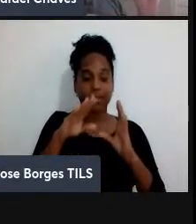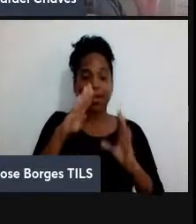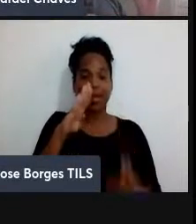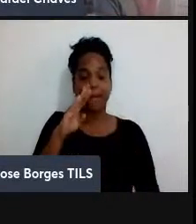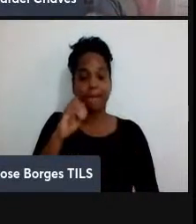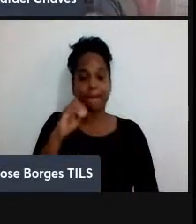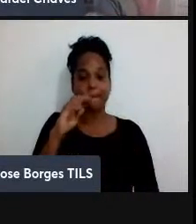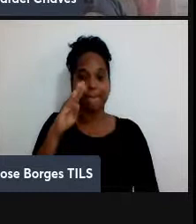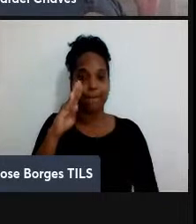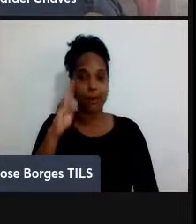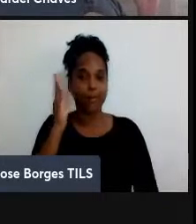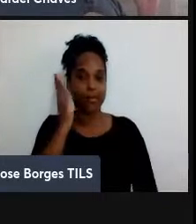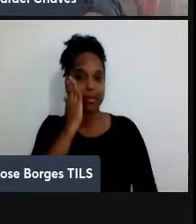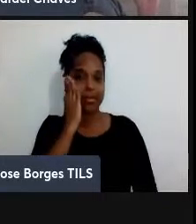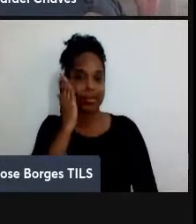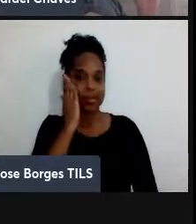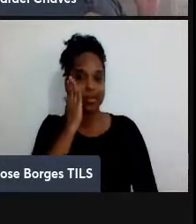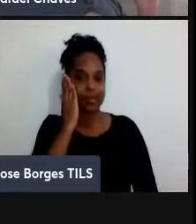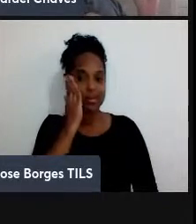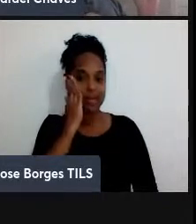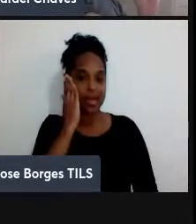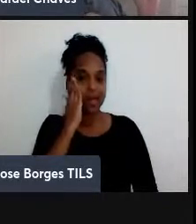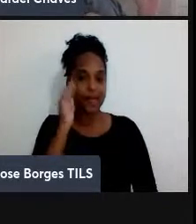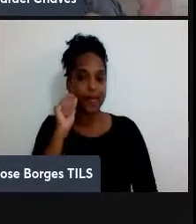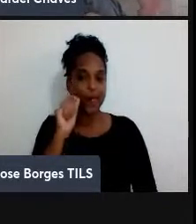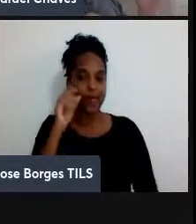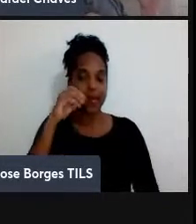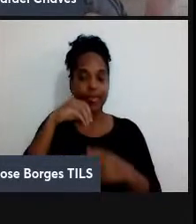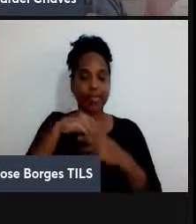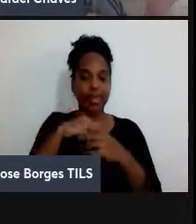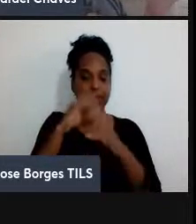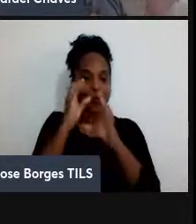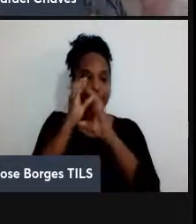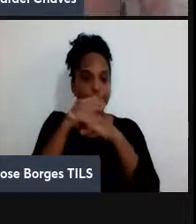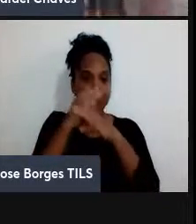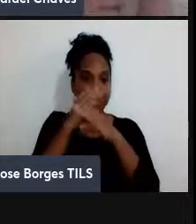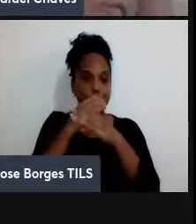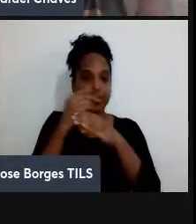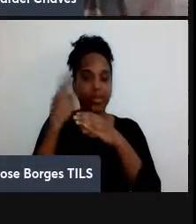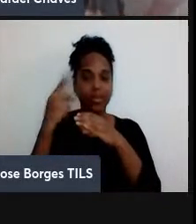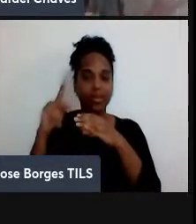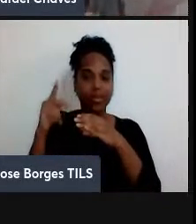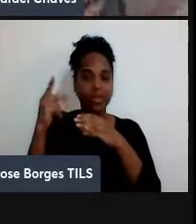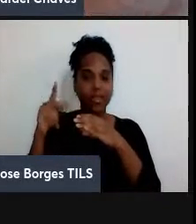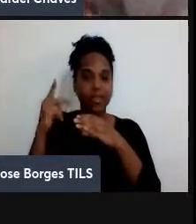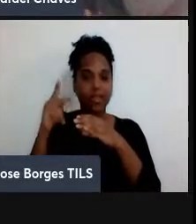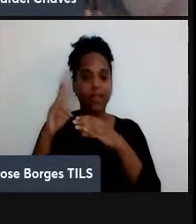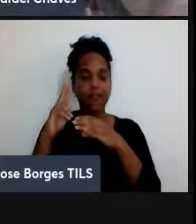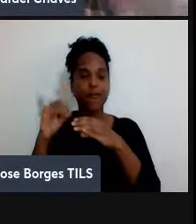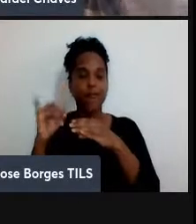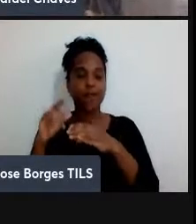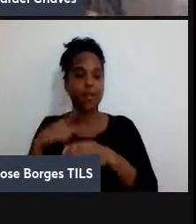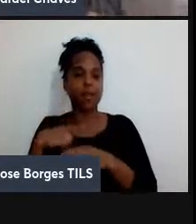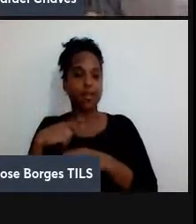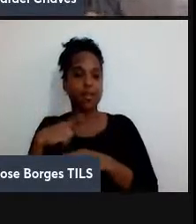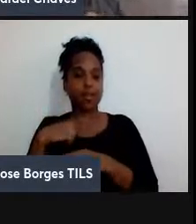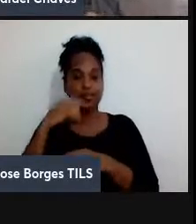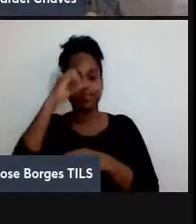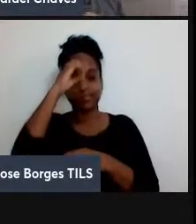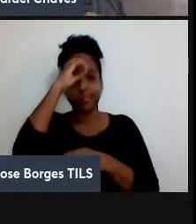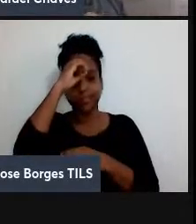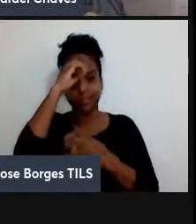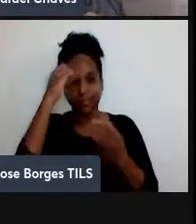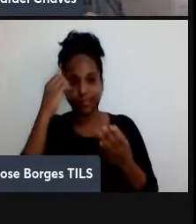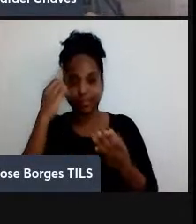sabe que lá no laboratório dele o que ele vai ter agora é o estado psi, que é um estado desconhecido, mas ele sabe que vai estar lá no